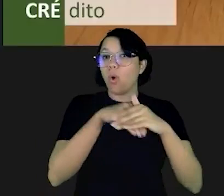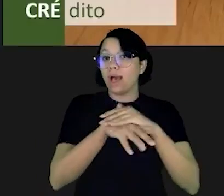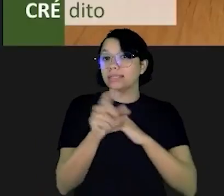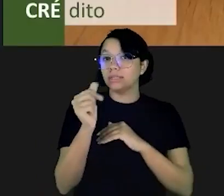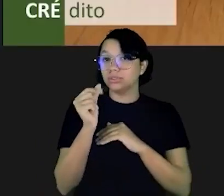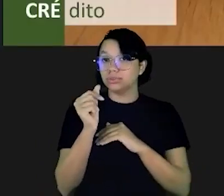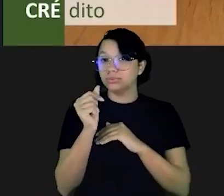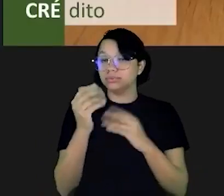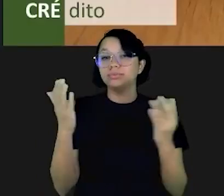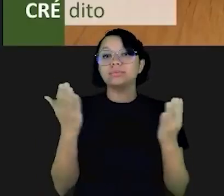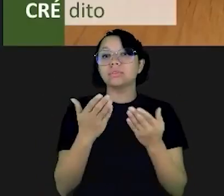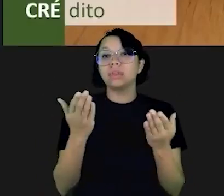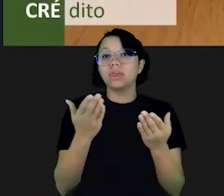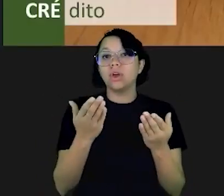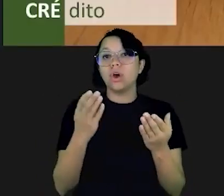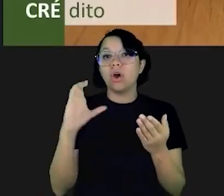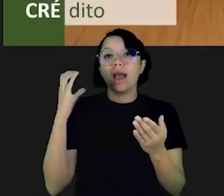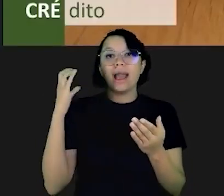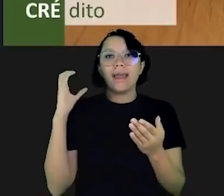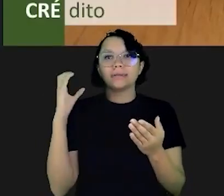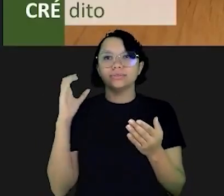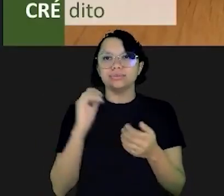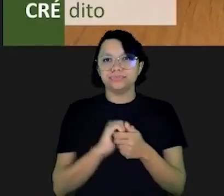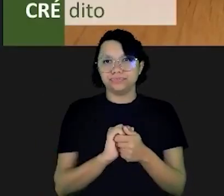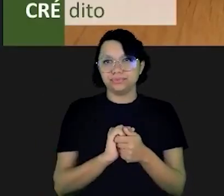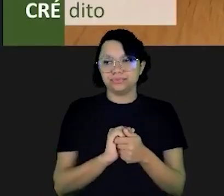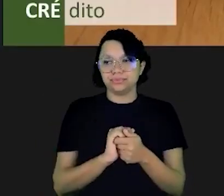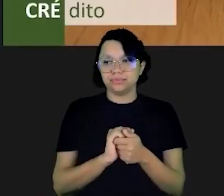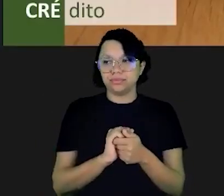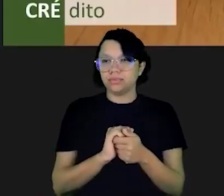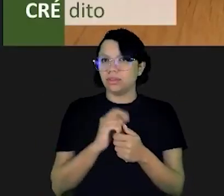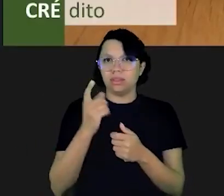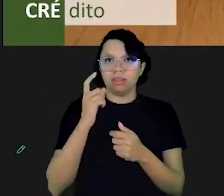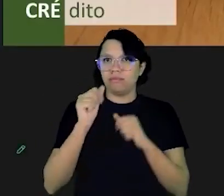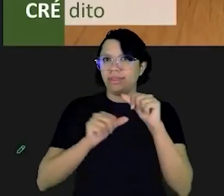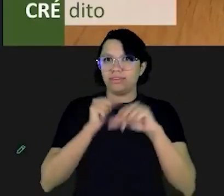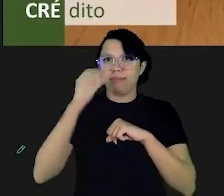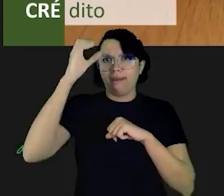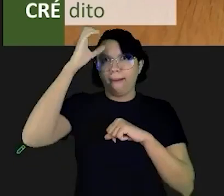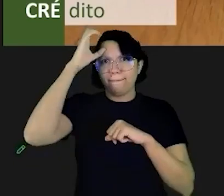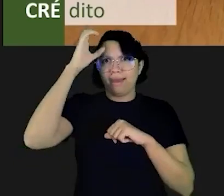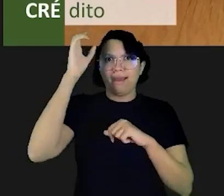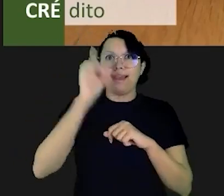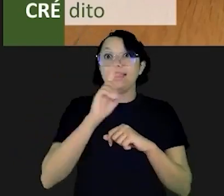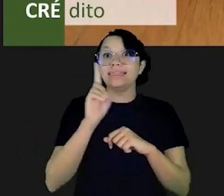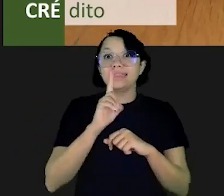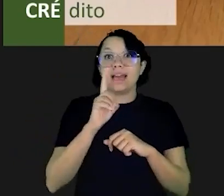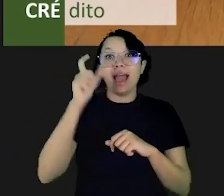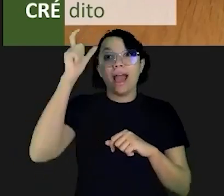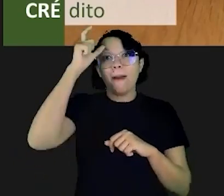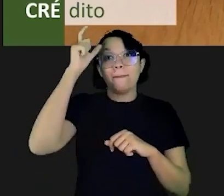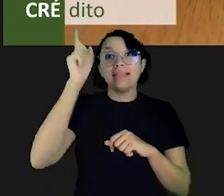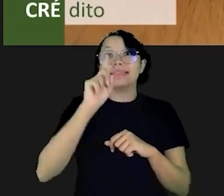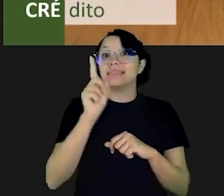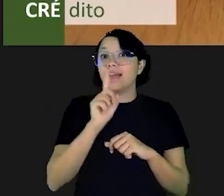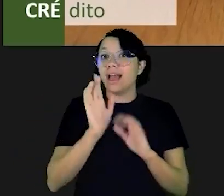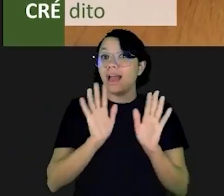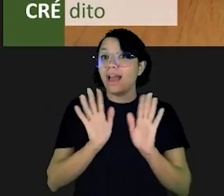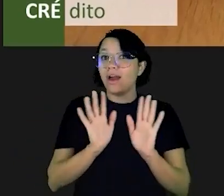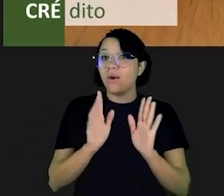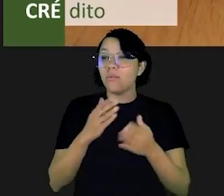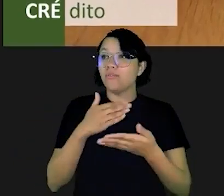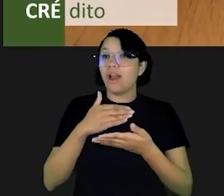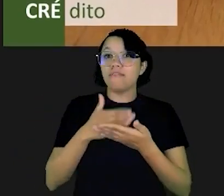de planejamento, falamos de poupança ativa, vamos falar agora um pouquinho de crédito. Sem demonizar, a gente não vai dizer que